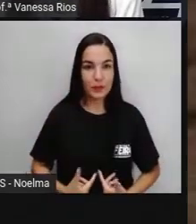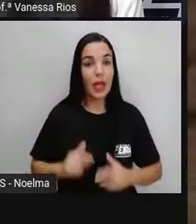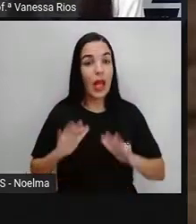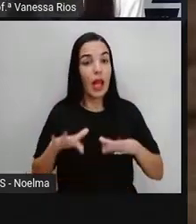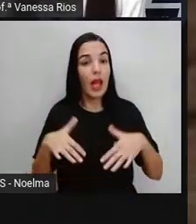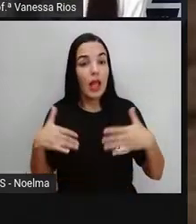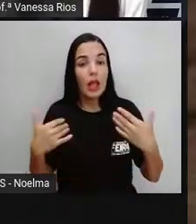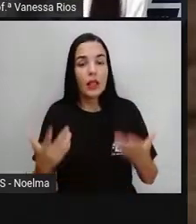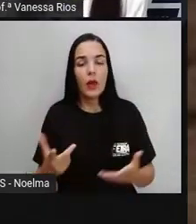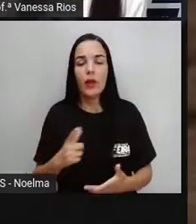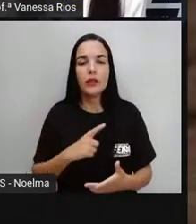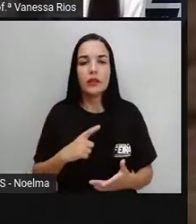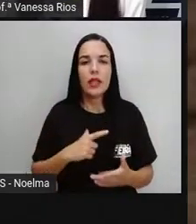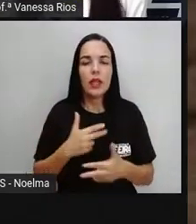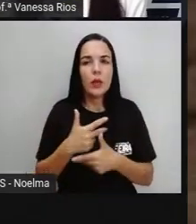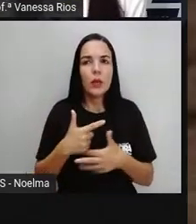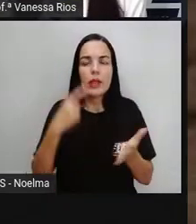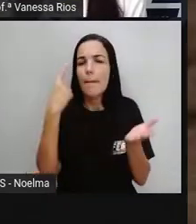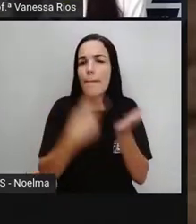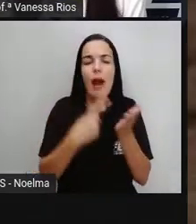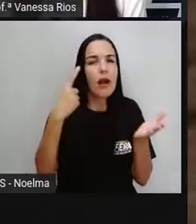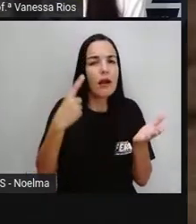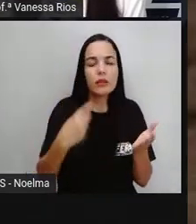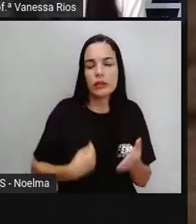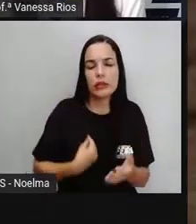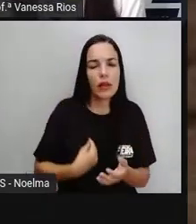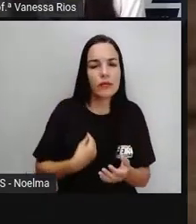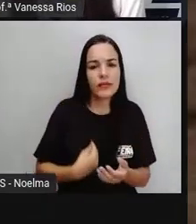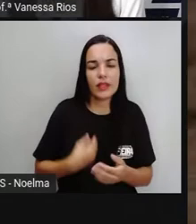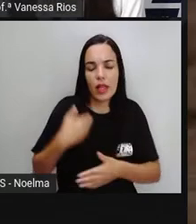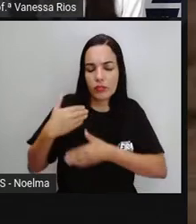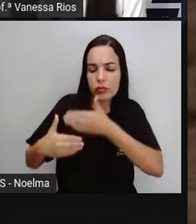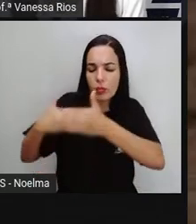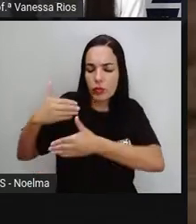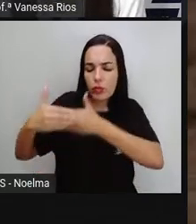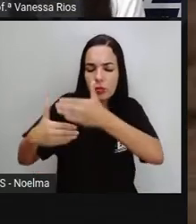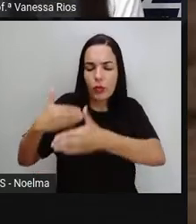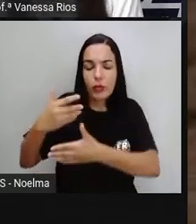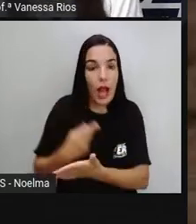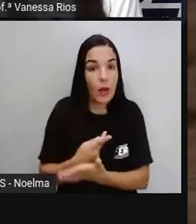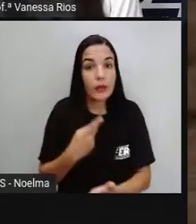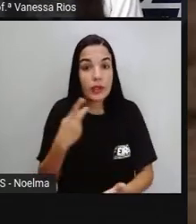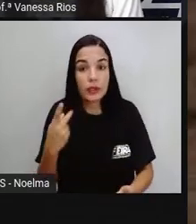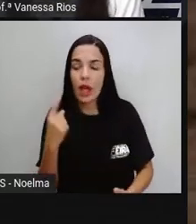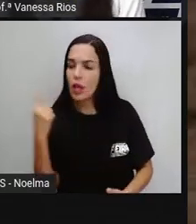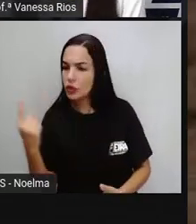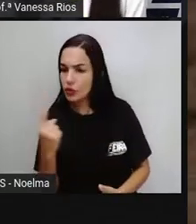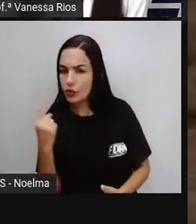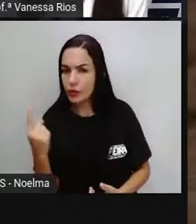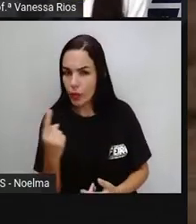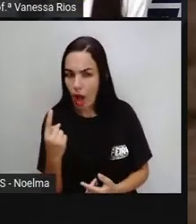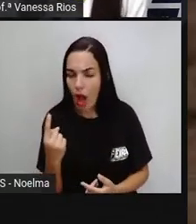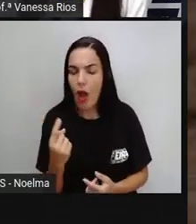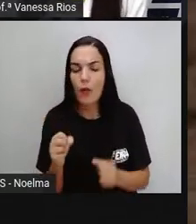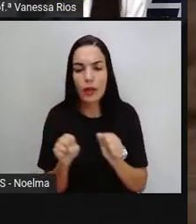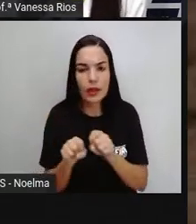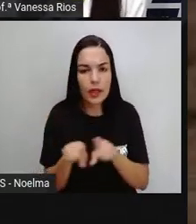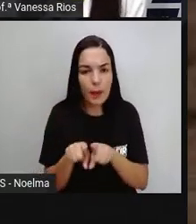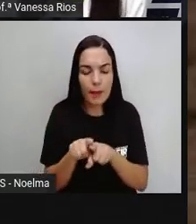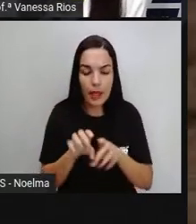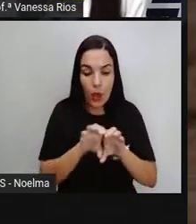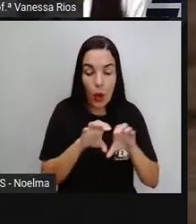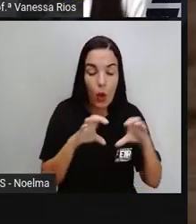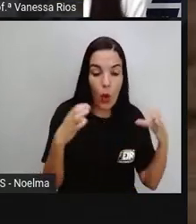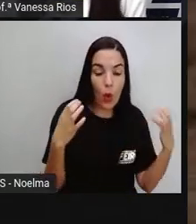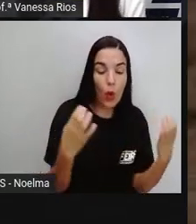existem fatos marcantes que vão acontecendo, né? De forma individual, de forma coletiva